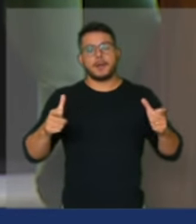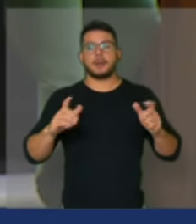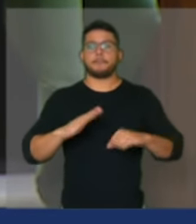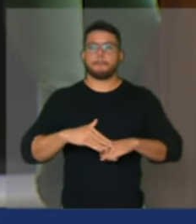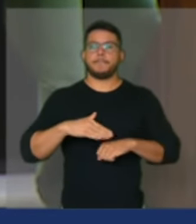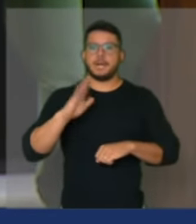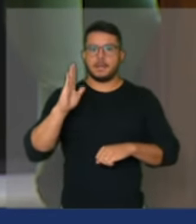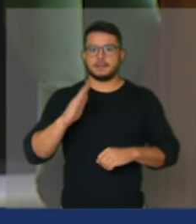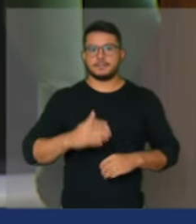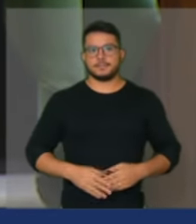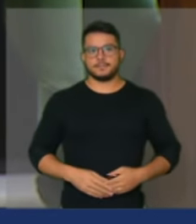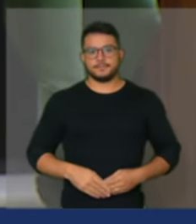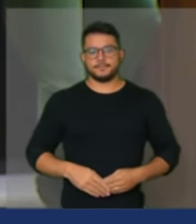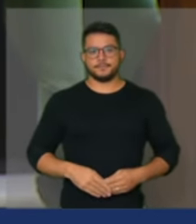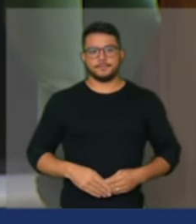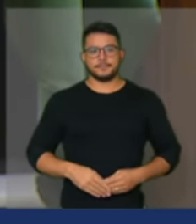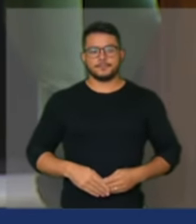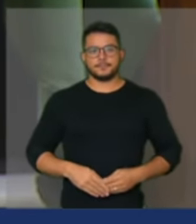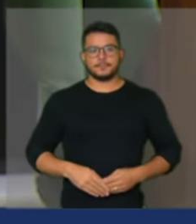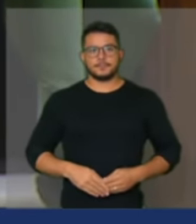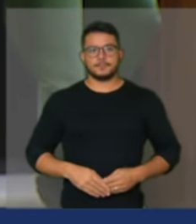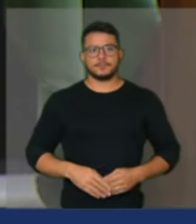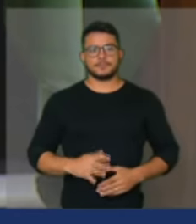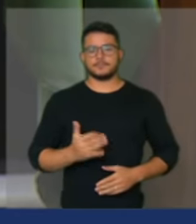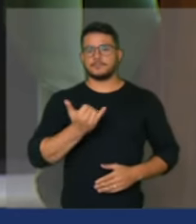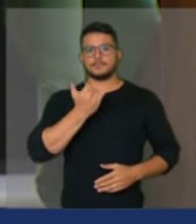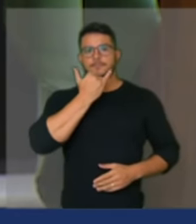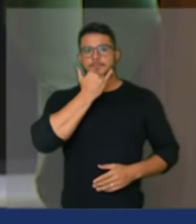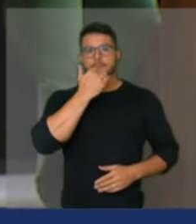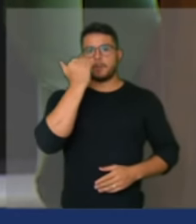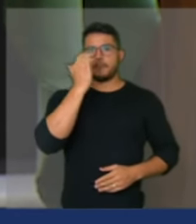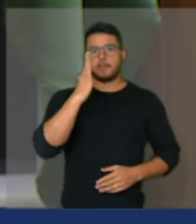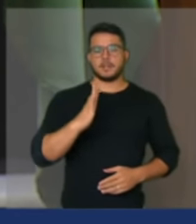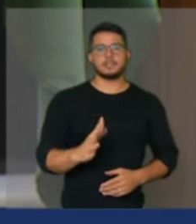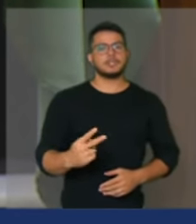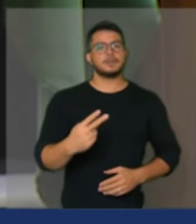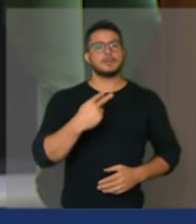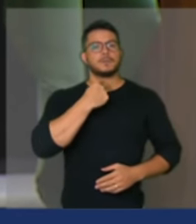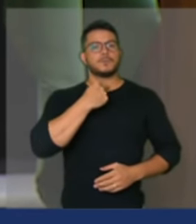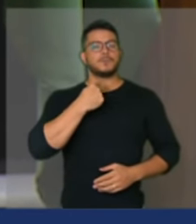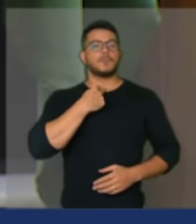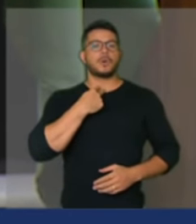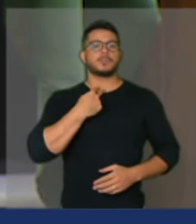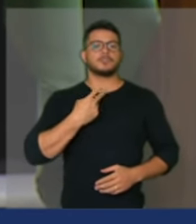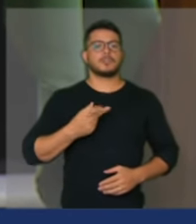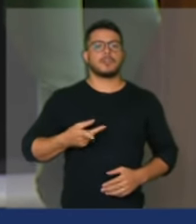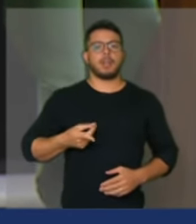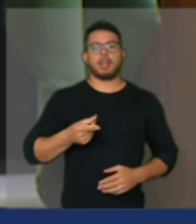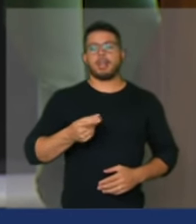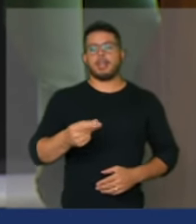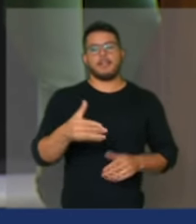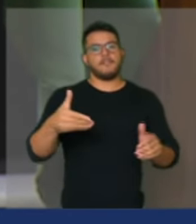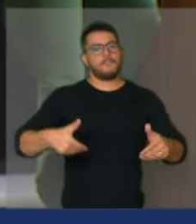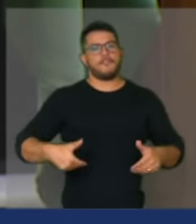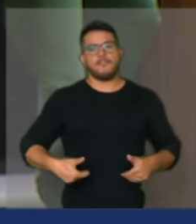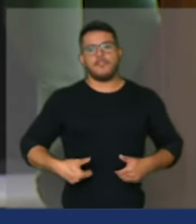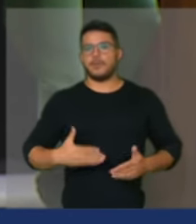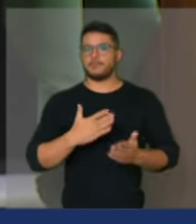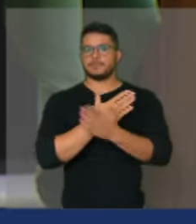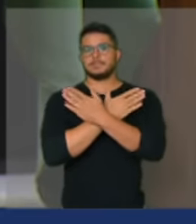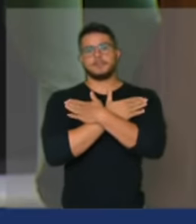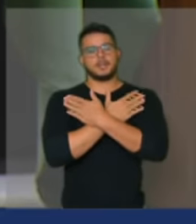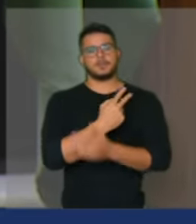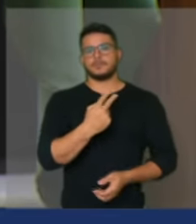Brasil prosperar. Não pode um Brasil prosperar com tanta fome. Não pode o Brasil prosperar com tanto desemprego.